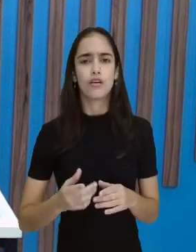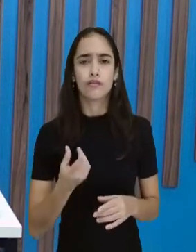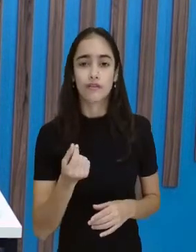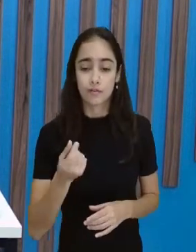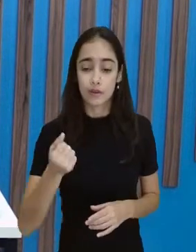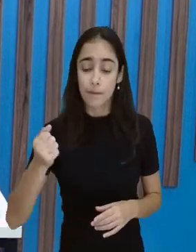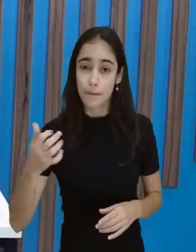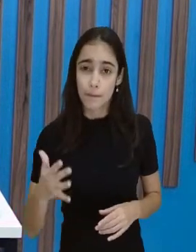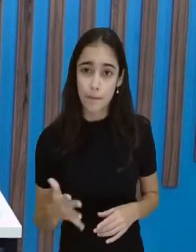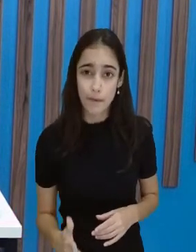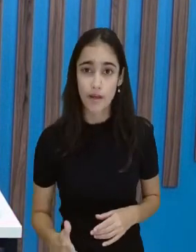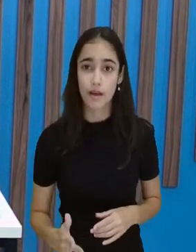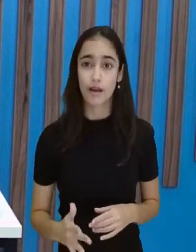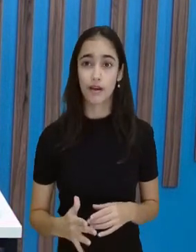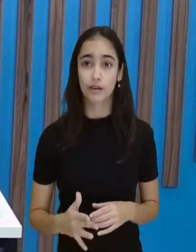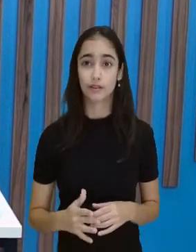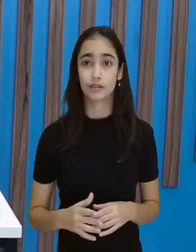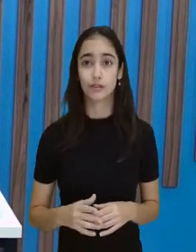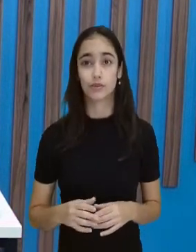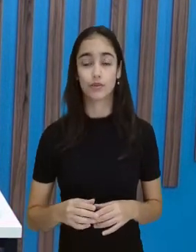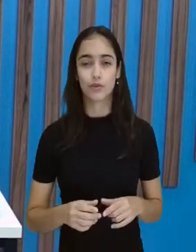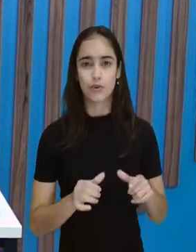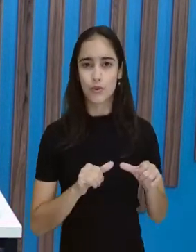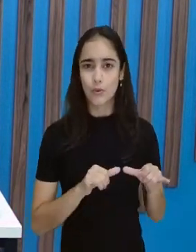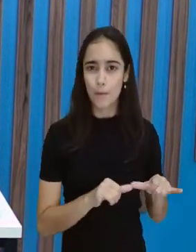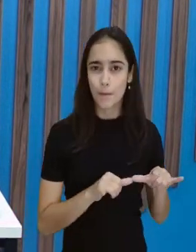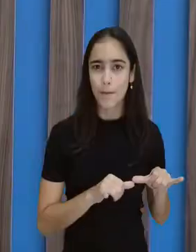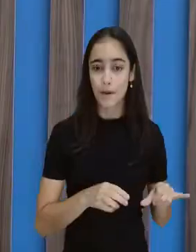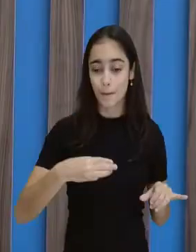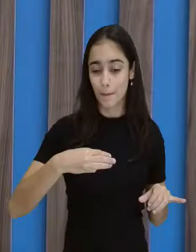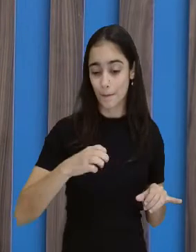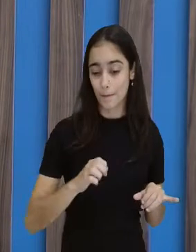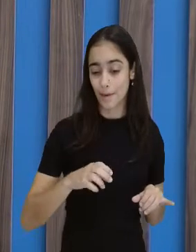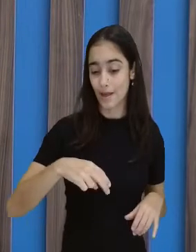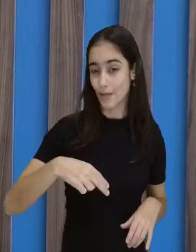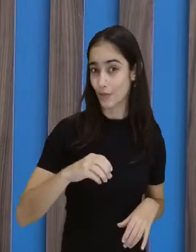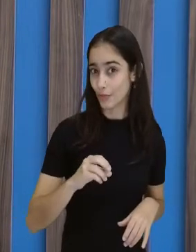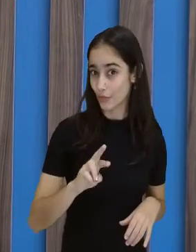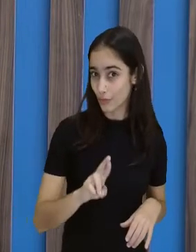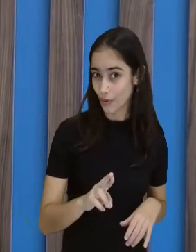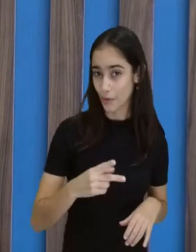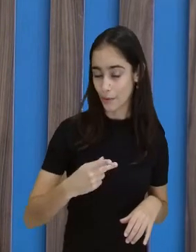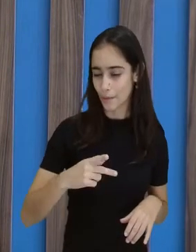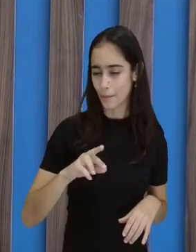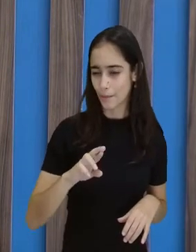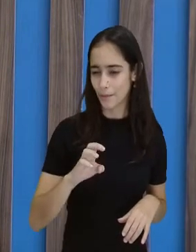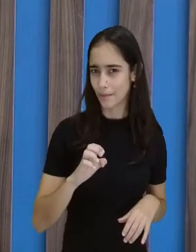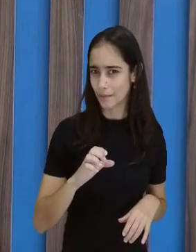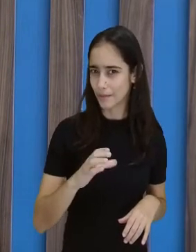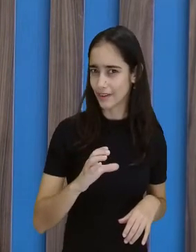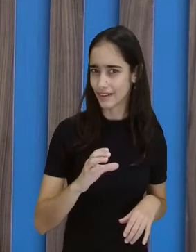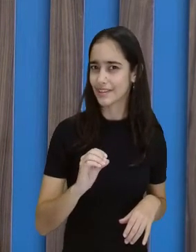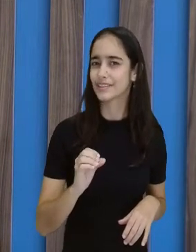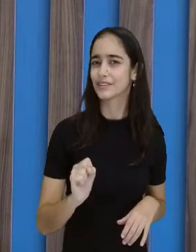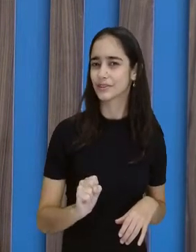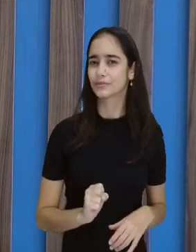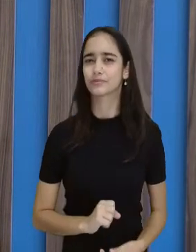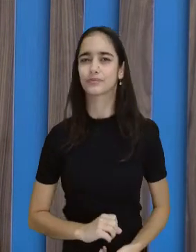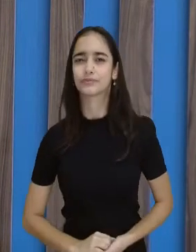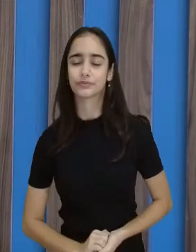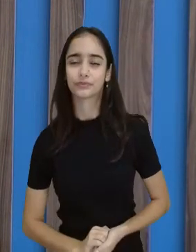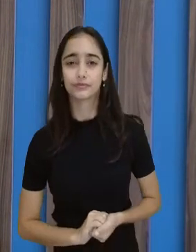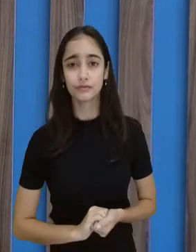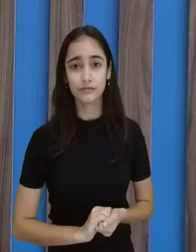preço. Isso mesmo. Muito obrigada, professora Essa variação é bom para os estudantes perceberem que em vários